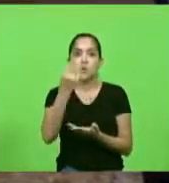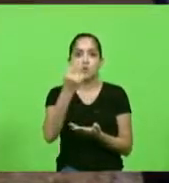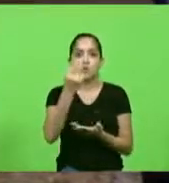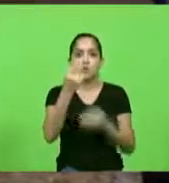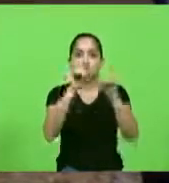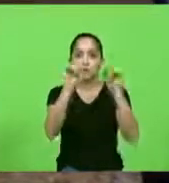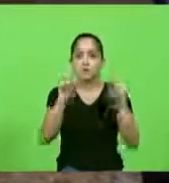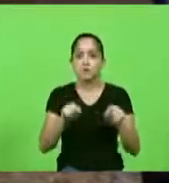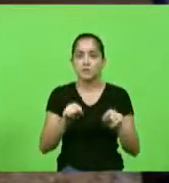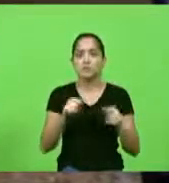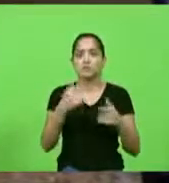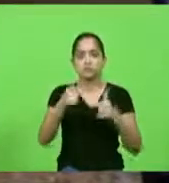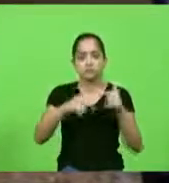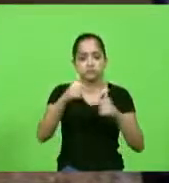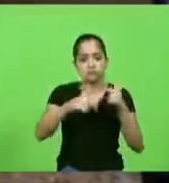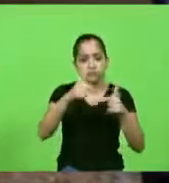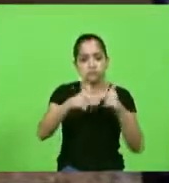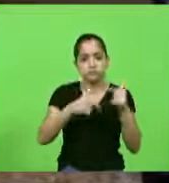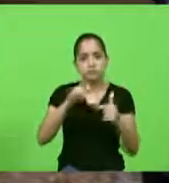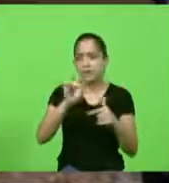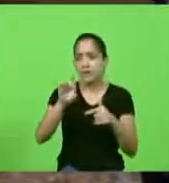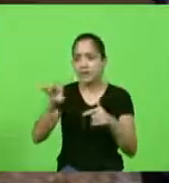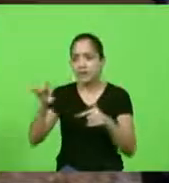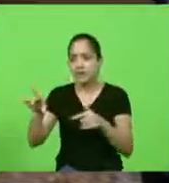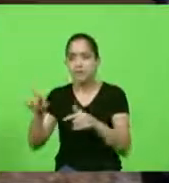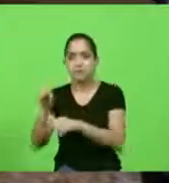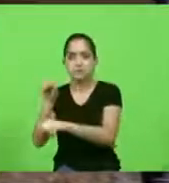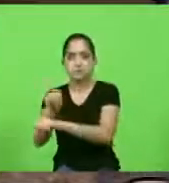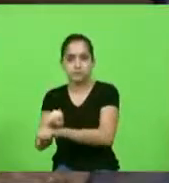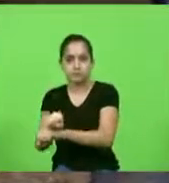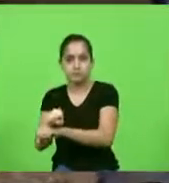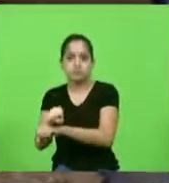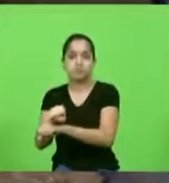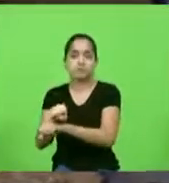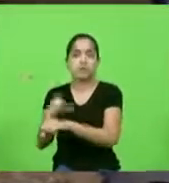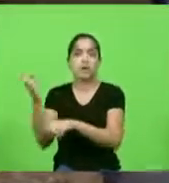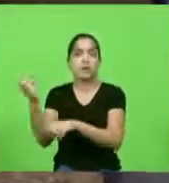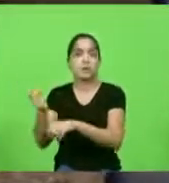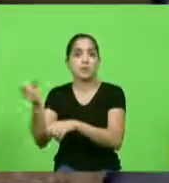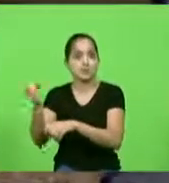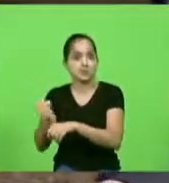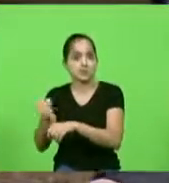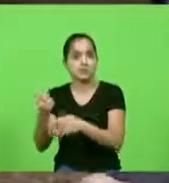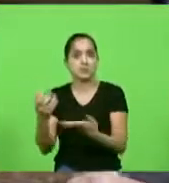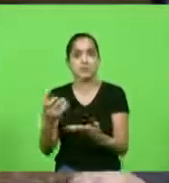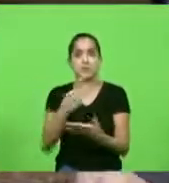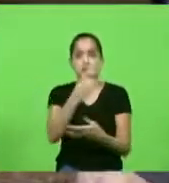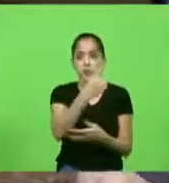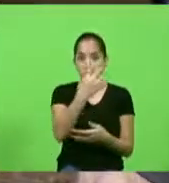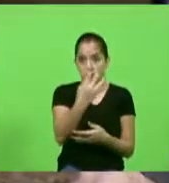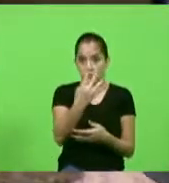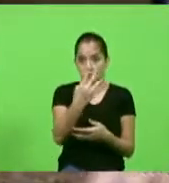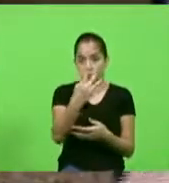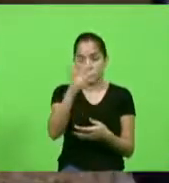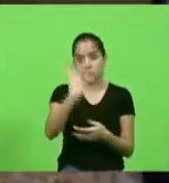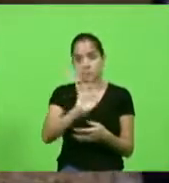ativo para cada servidor inativo cada servidor ativo paga 14%